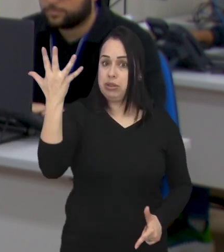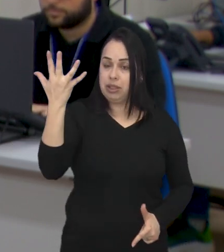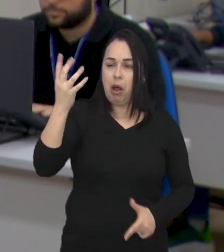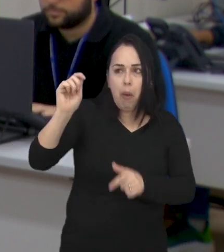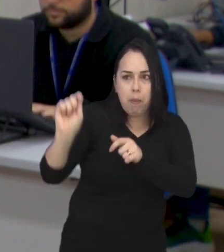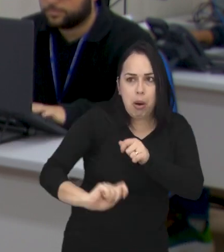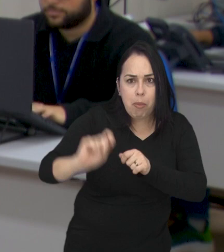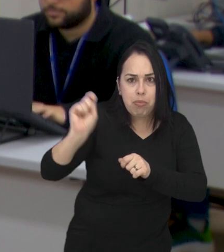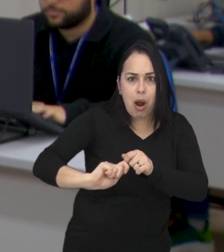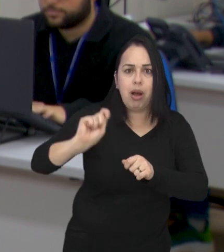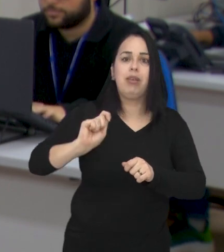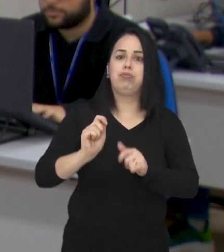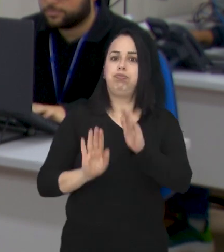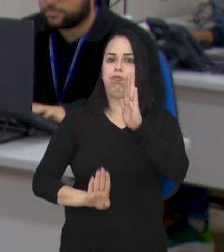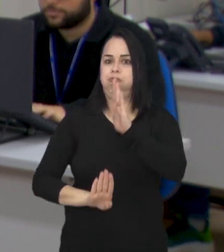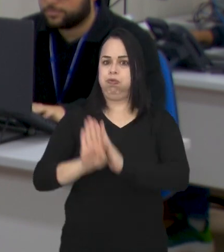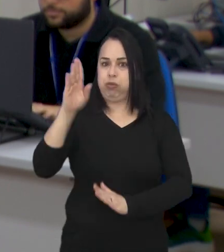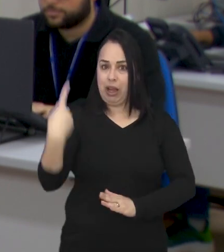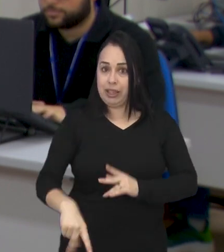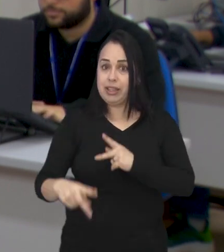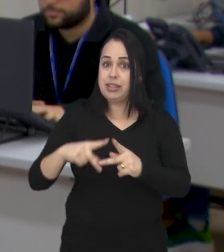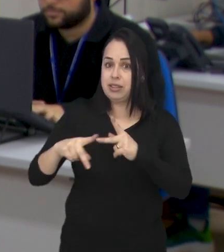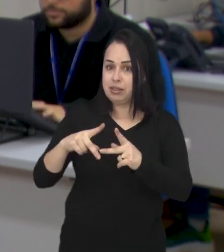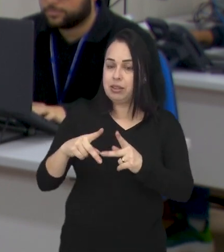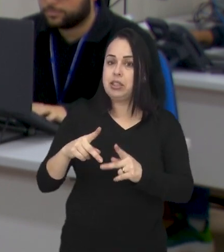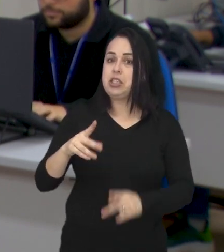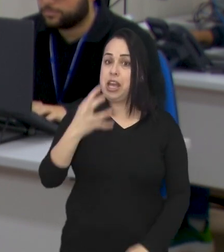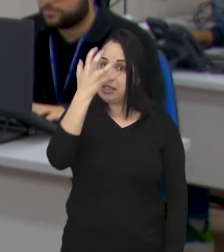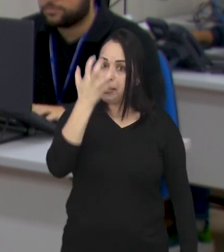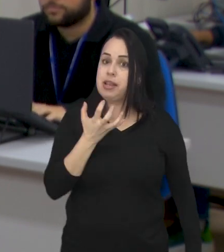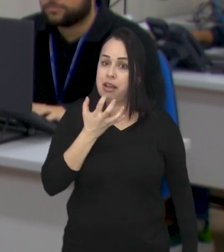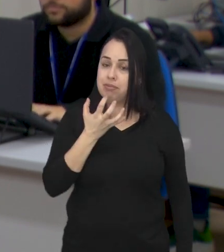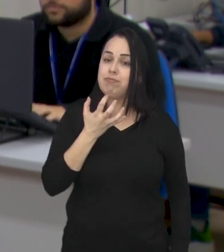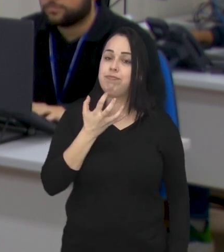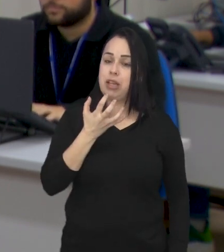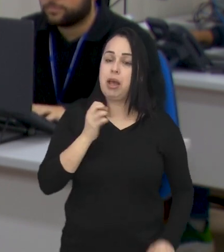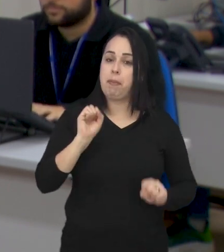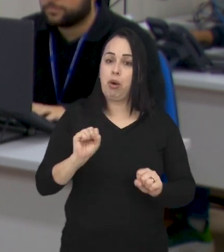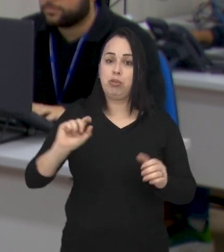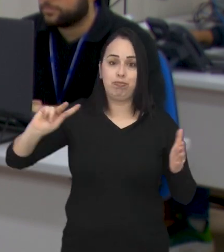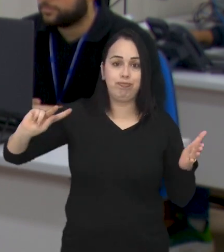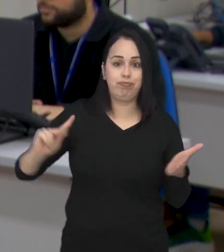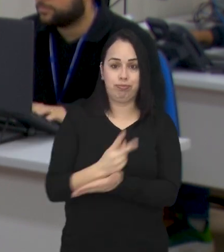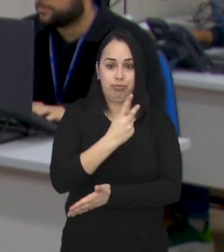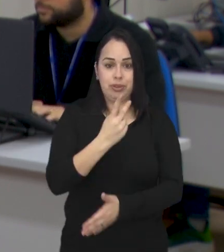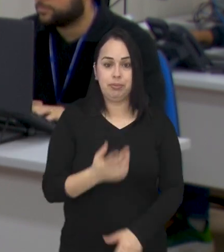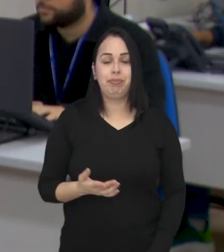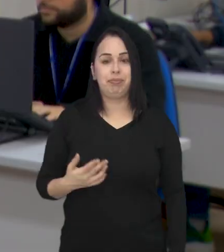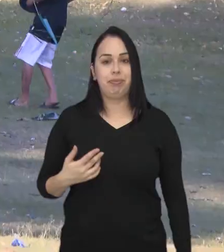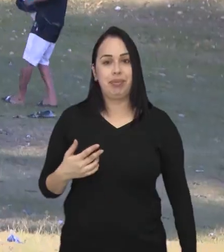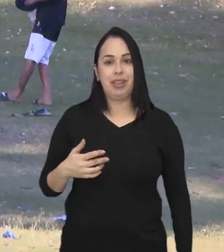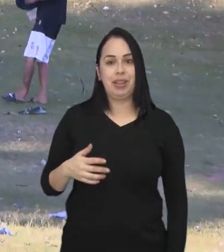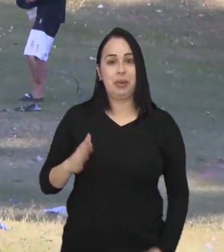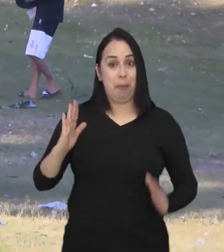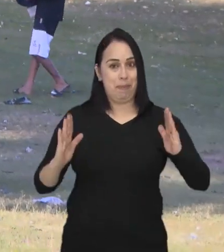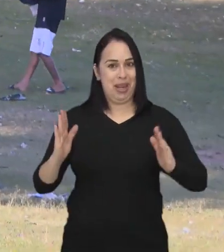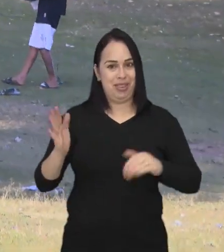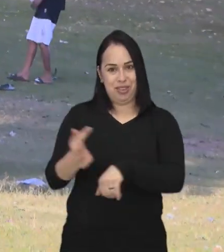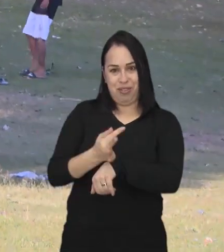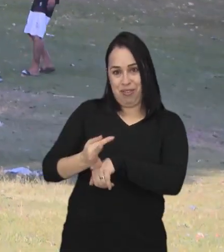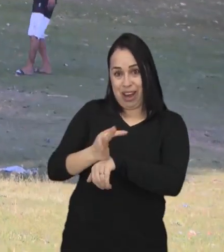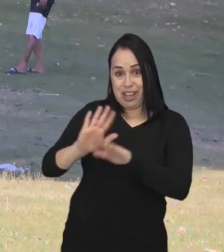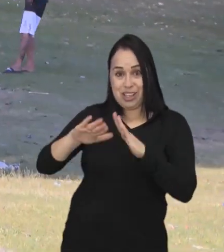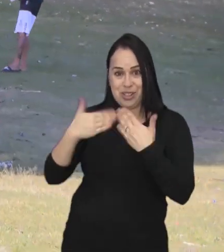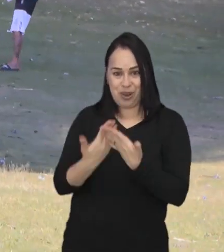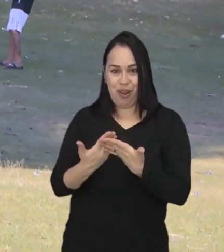causados por pipas nas fiações aumentou na nossa região. Situação séria, viu, que pode gerar acidentes. É só chegar às